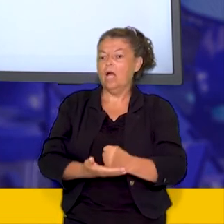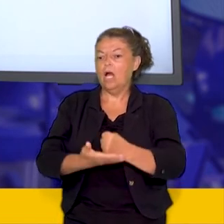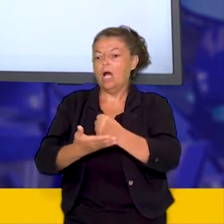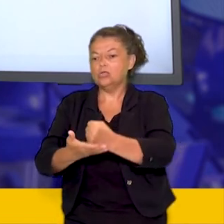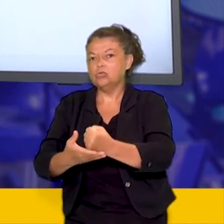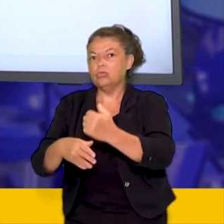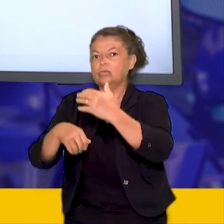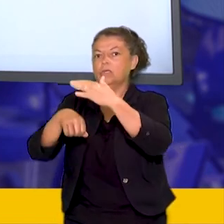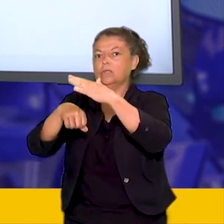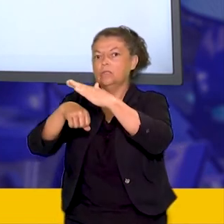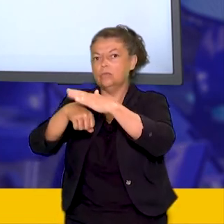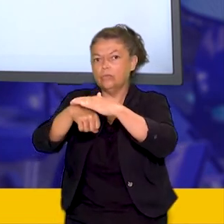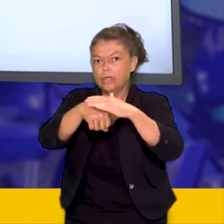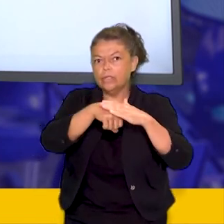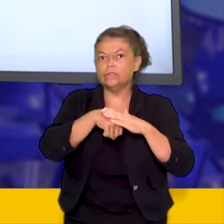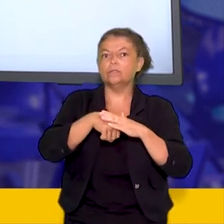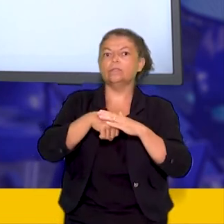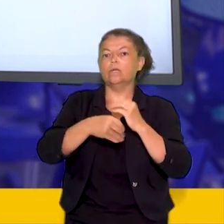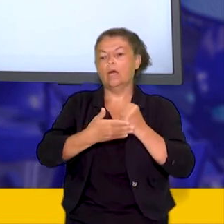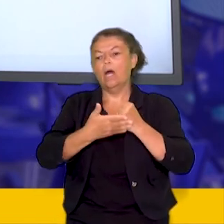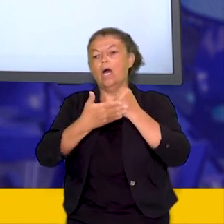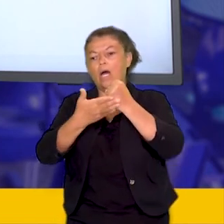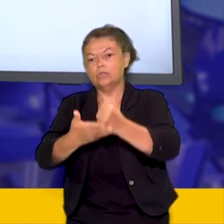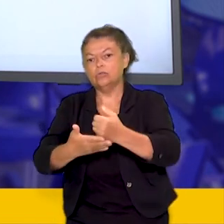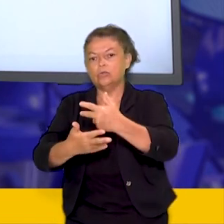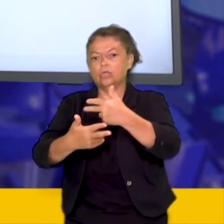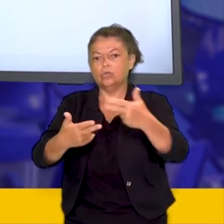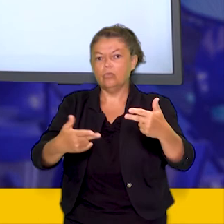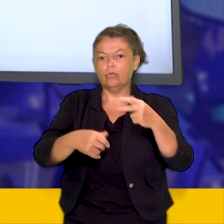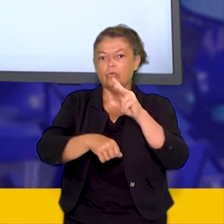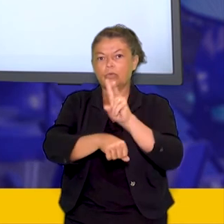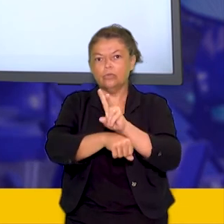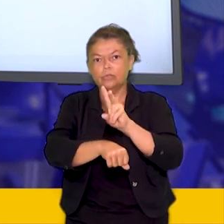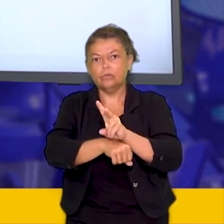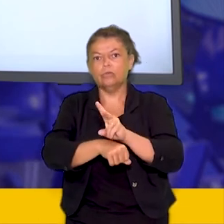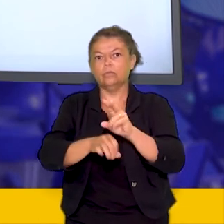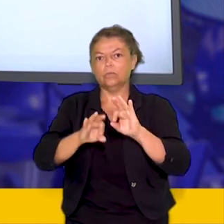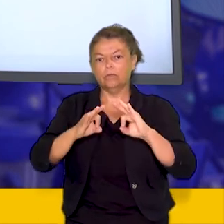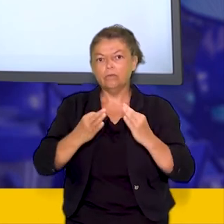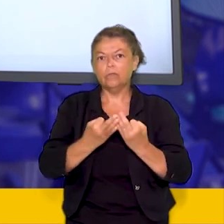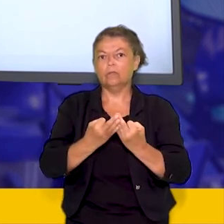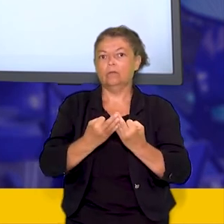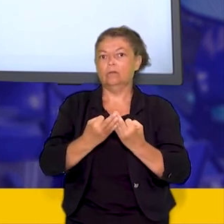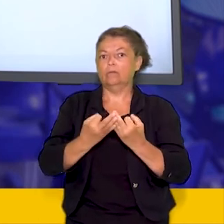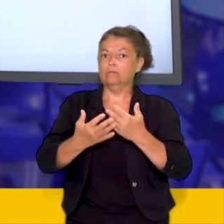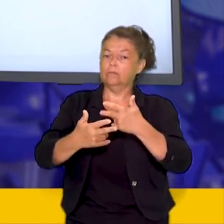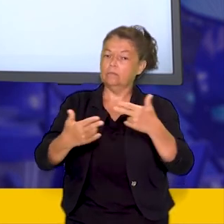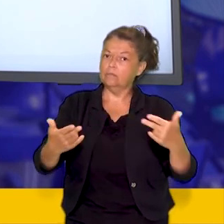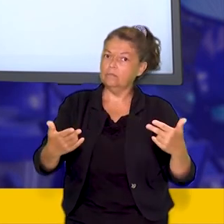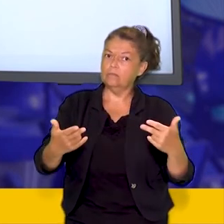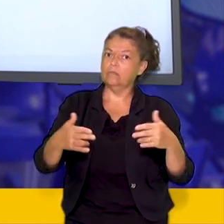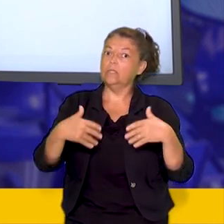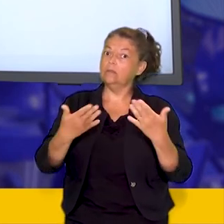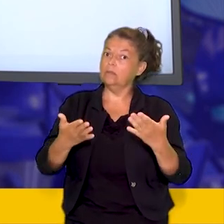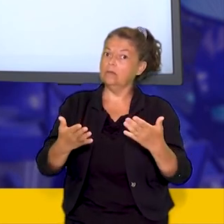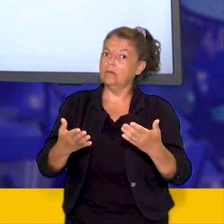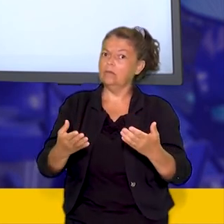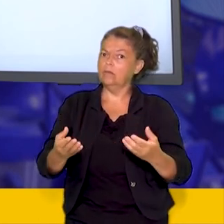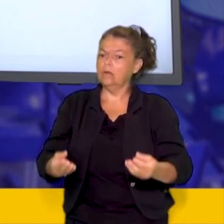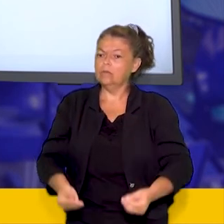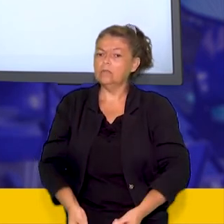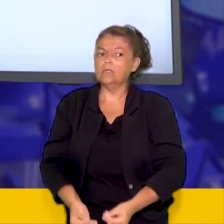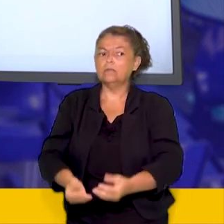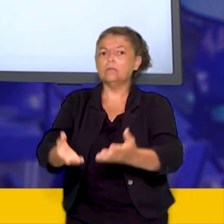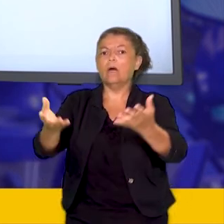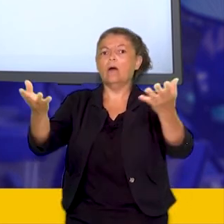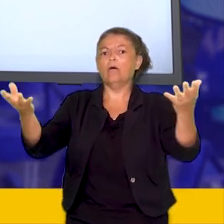proteção dos problemas policiais etc para os amigos e membros da família ele distribuía cargos na